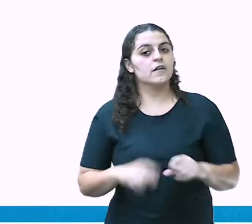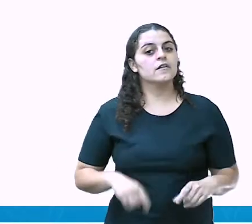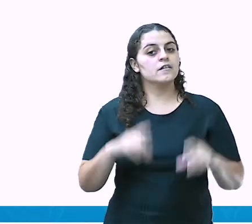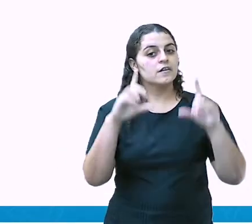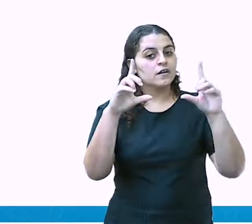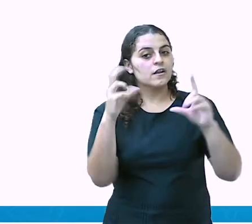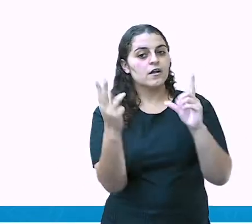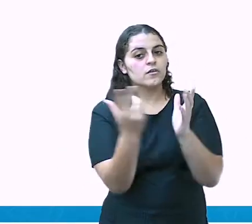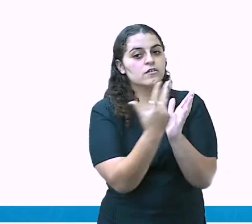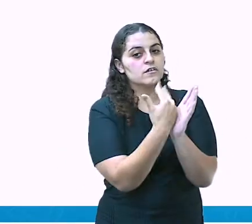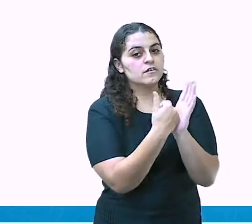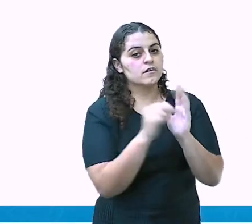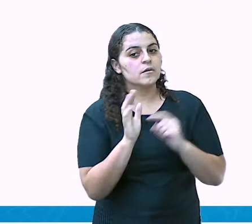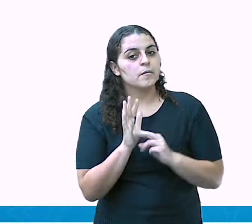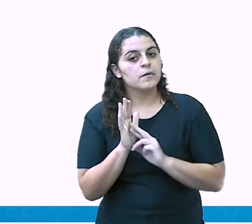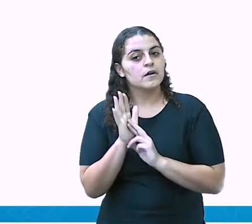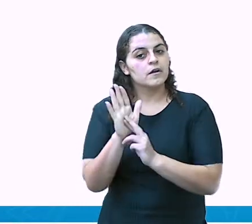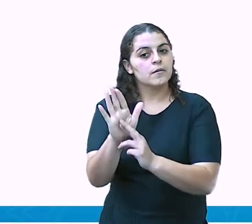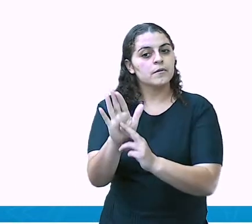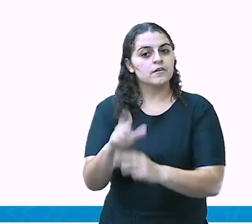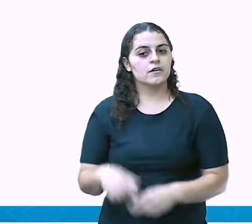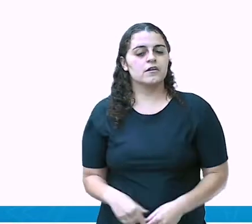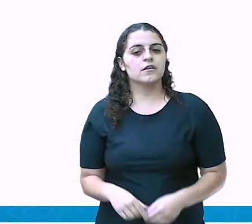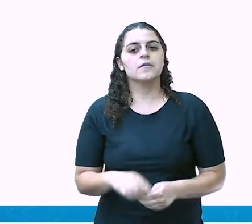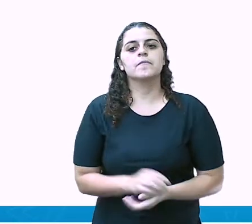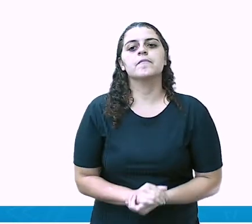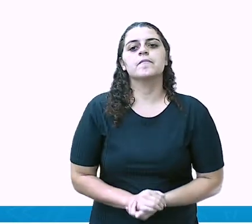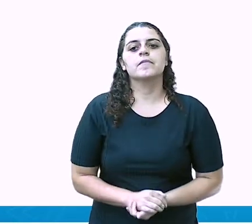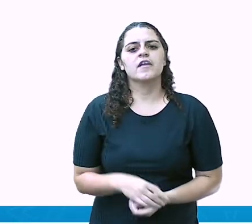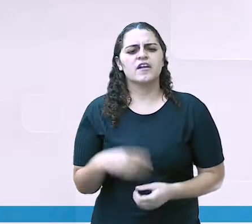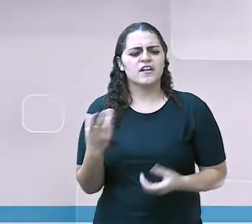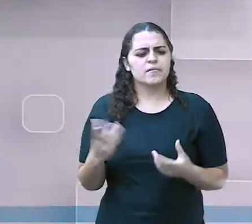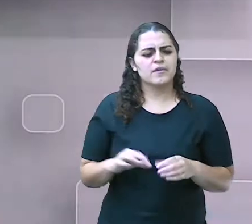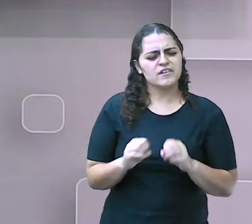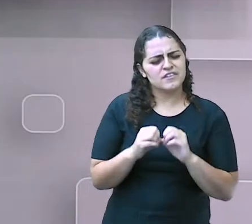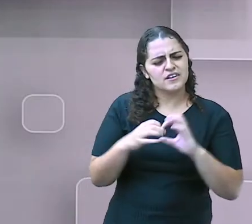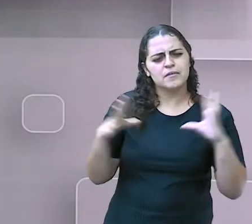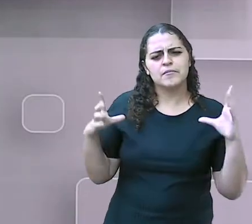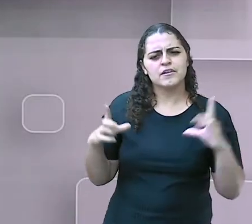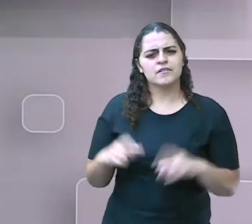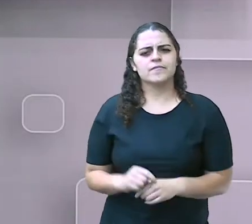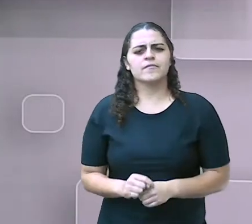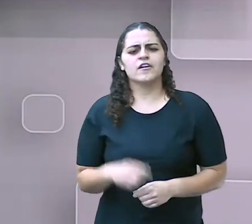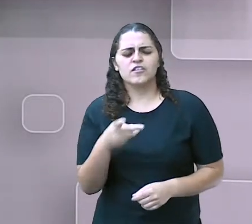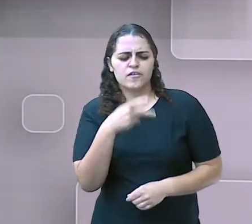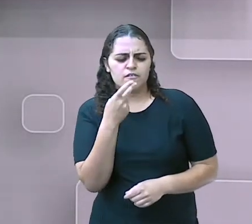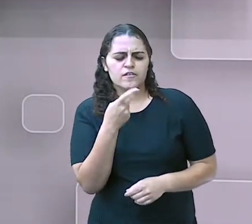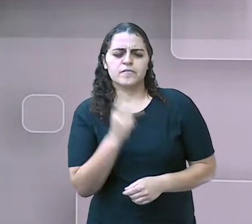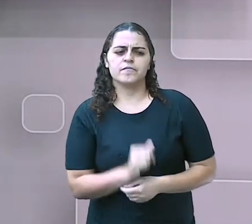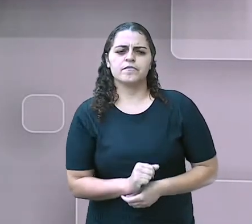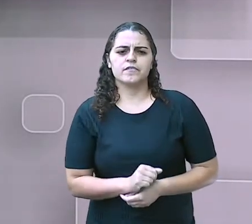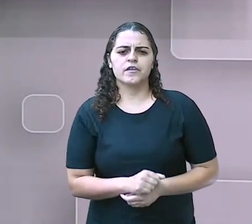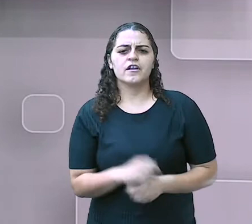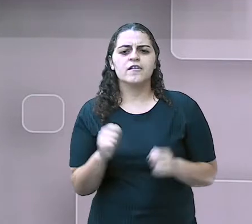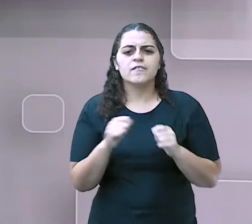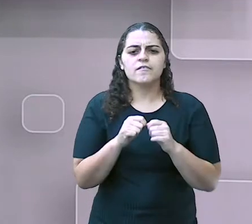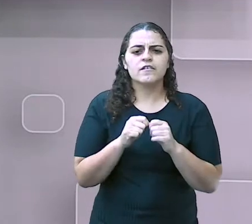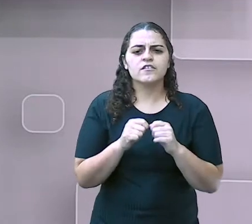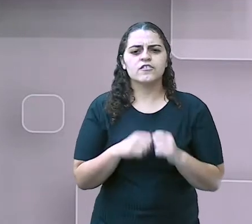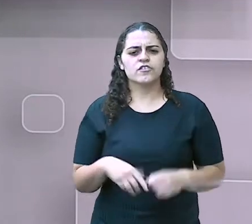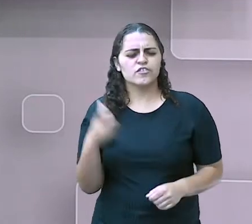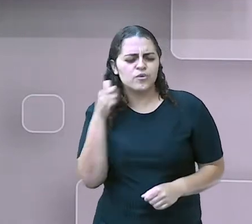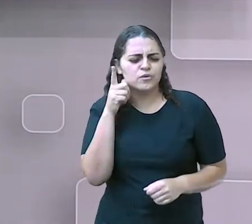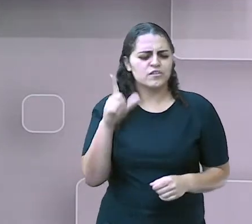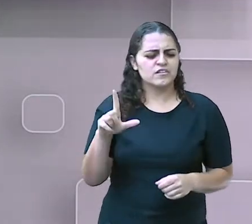masculino, feminino, é uma forma de linguagem. Então, ela é muito mais abrangente do que só falar. Ela faz com que a gente